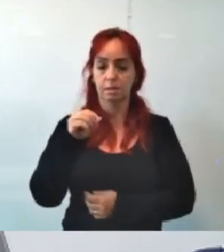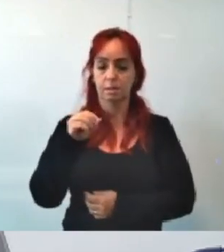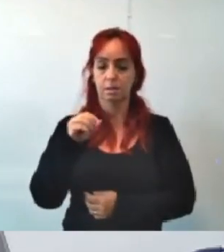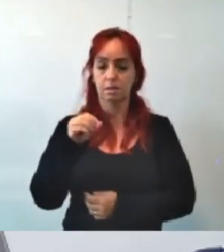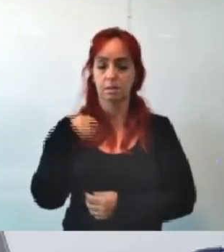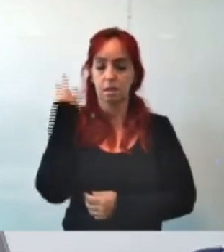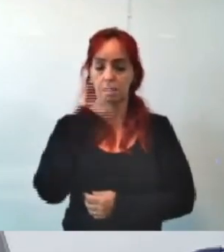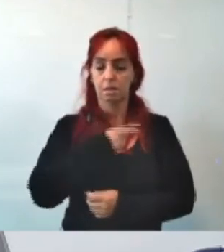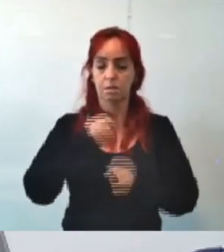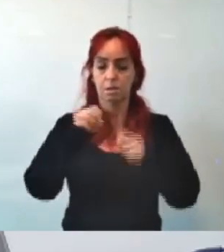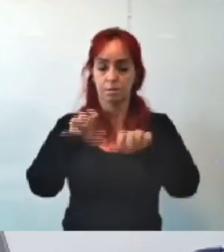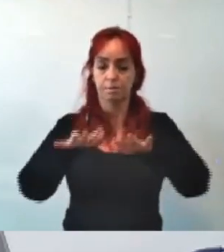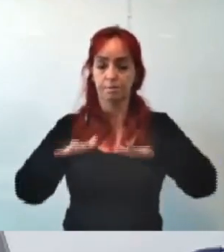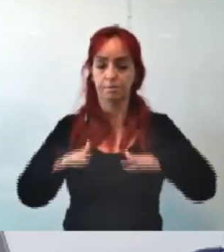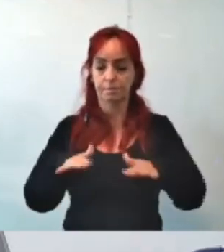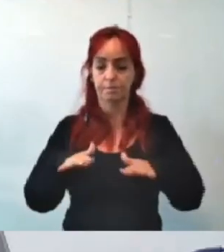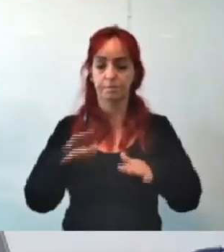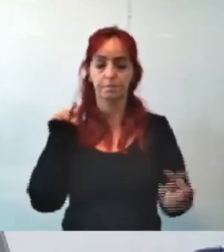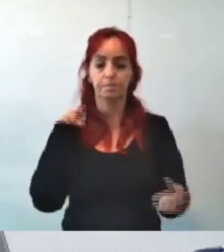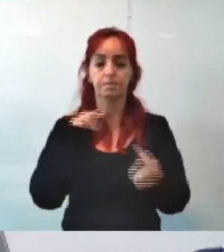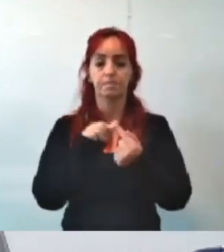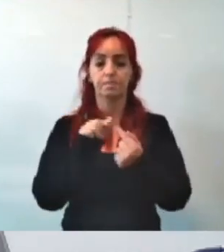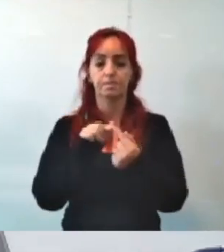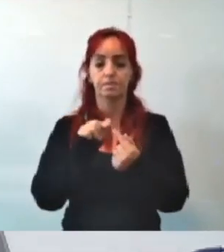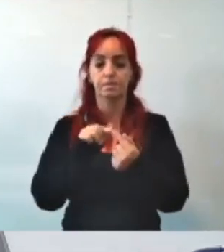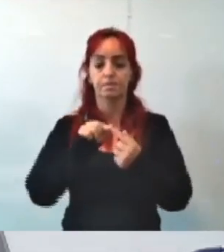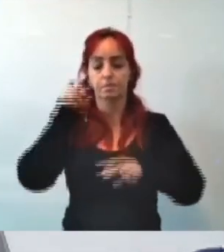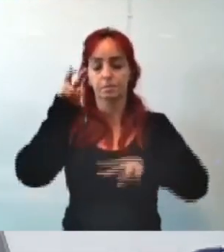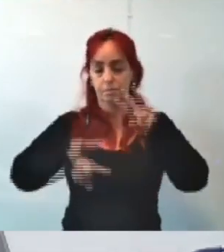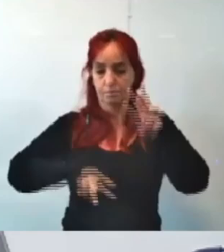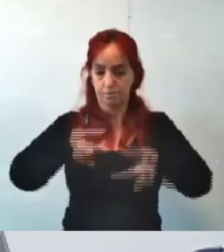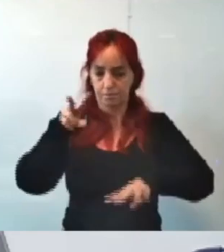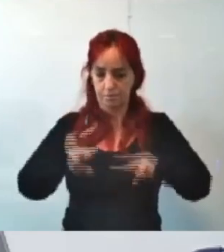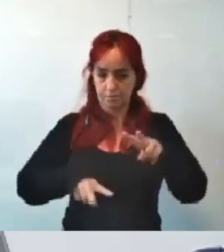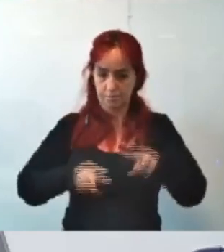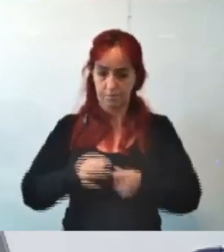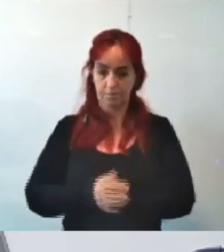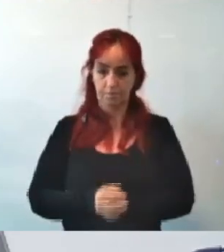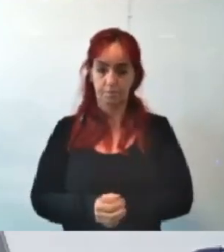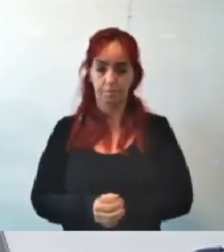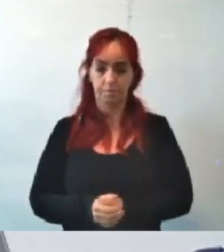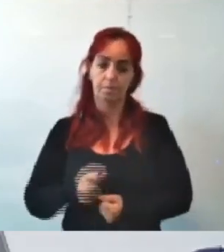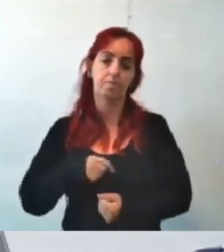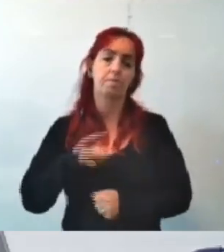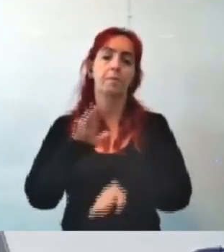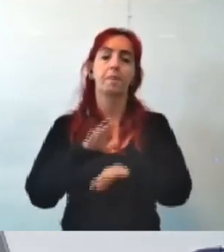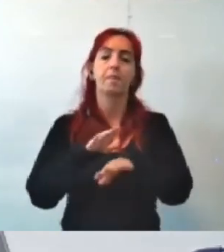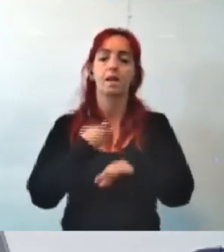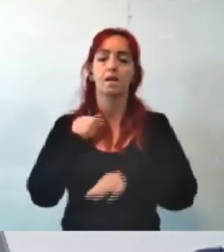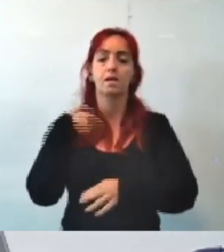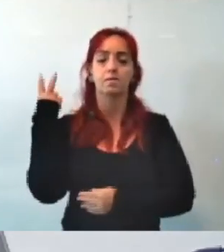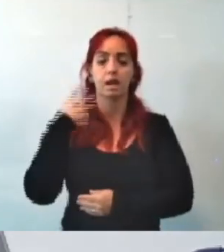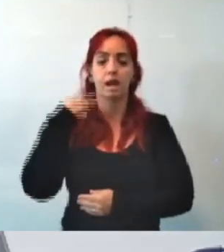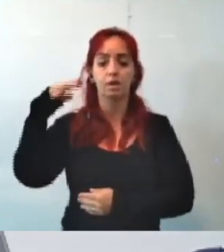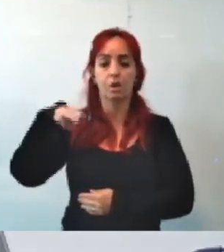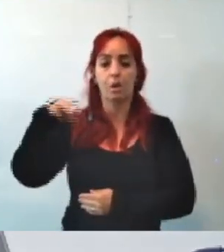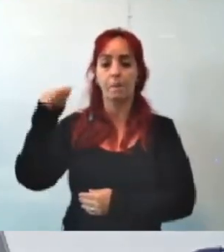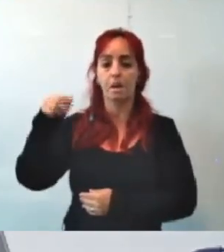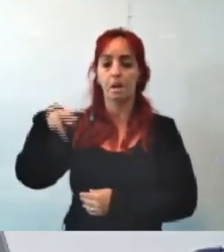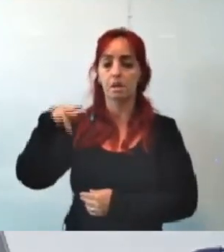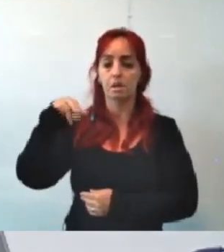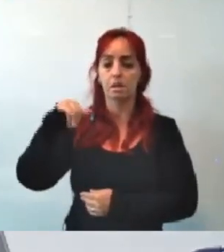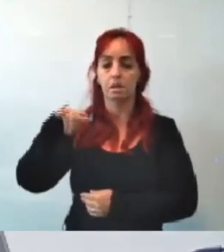Euverso Arantes, com a finalidade de apreciar a seguinte pauta. Vamos fazer uma chamada. Vereador Maninho Félix.